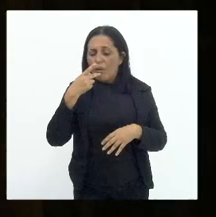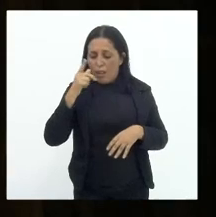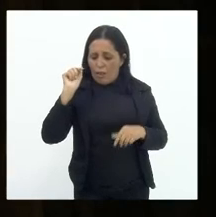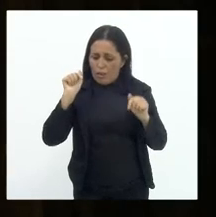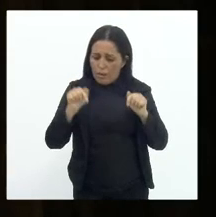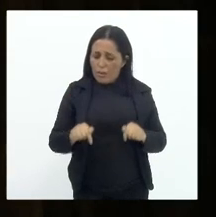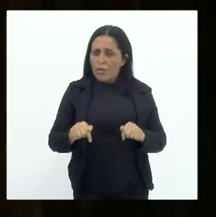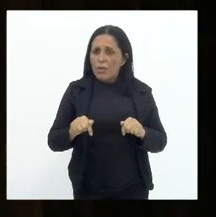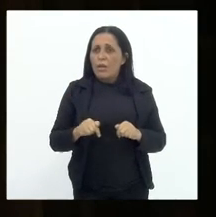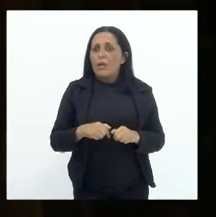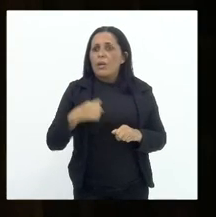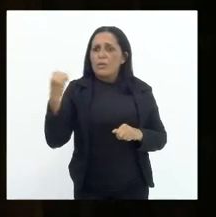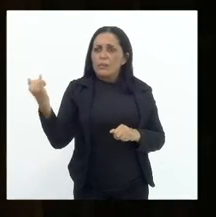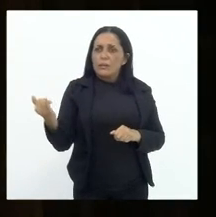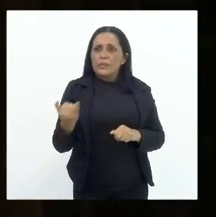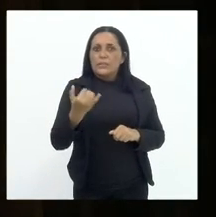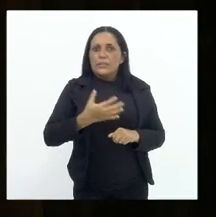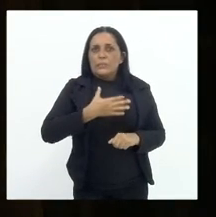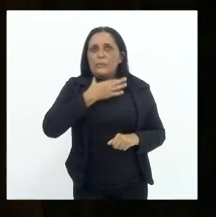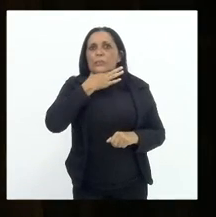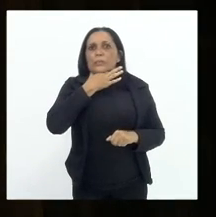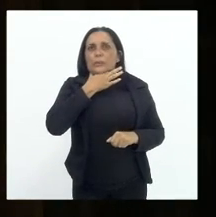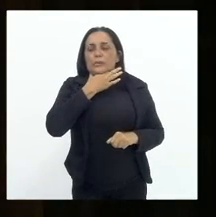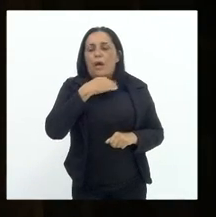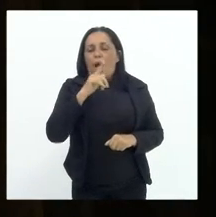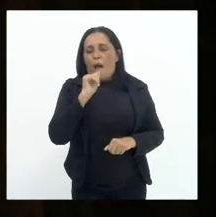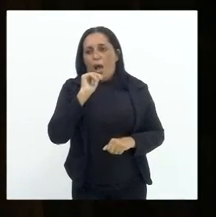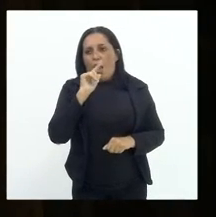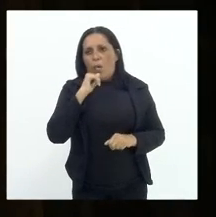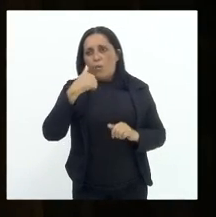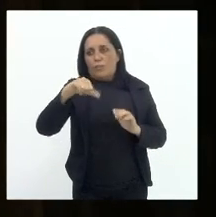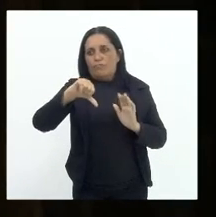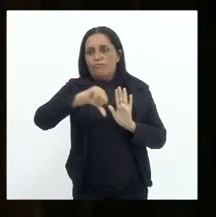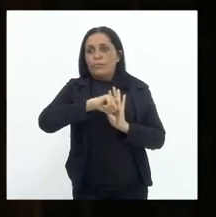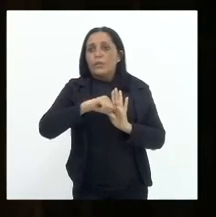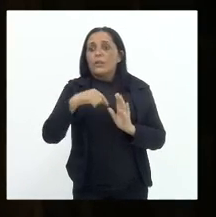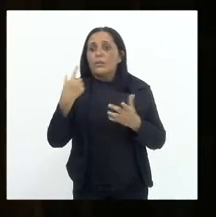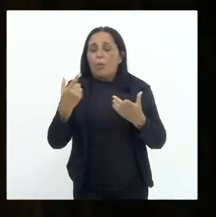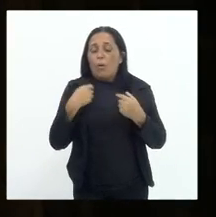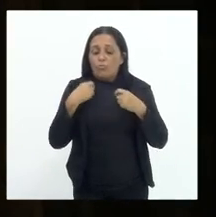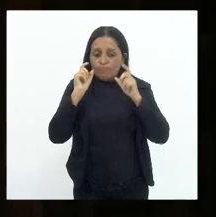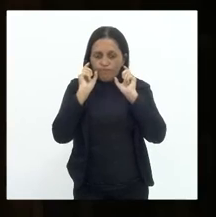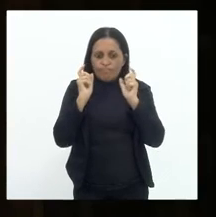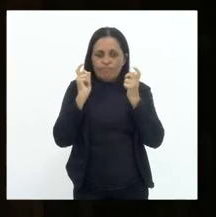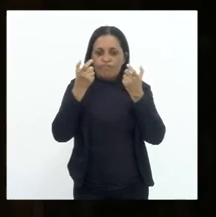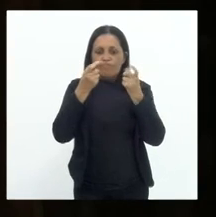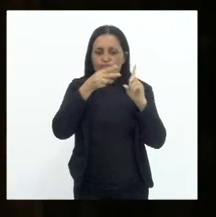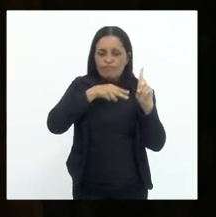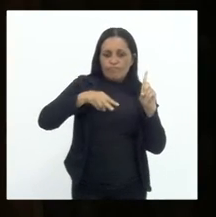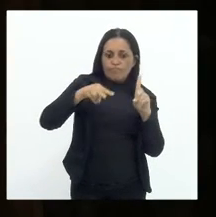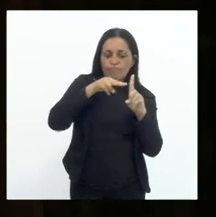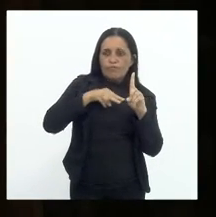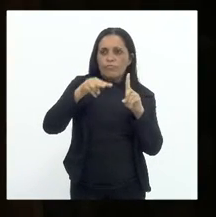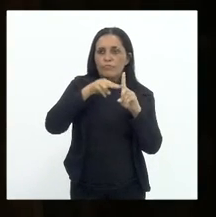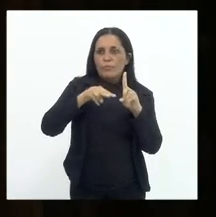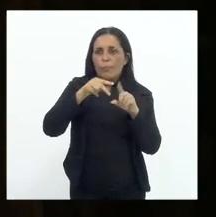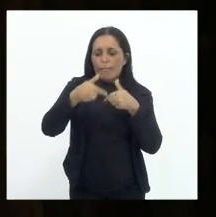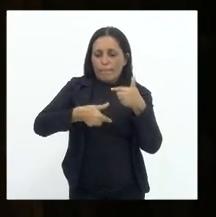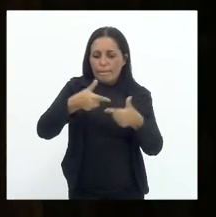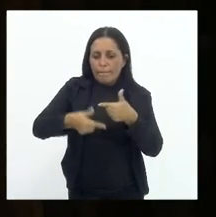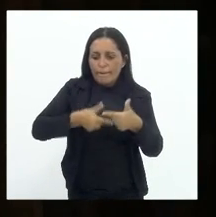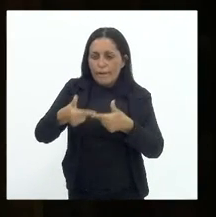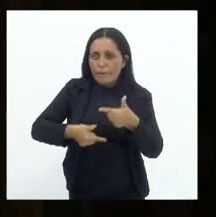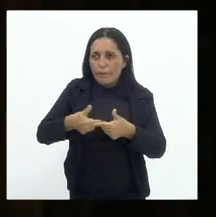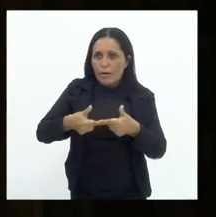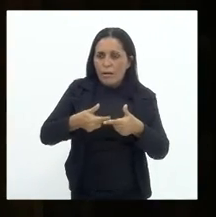da grande crise hídrica. Então, com essa perspectiva, que a gente vai trabalhar ao